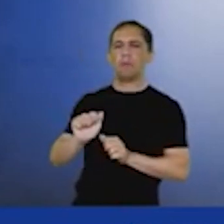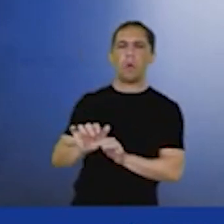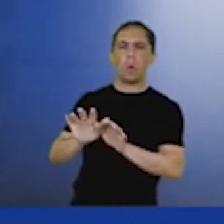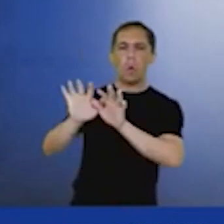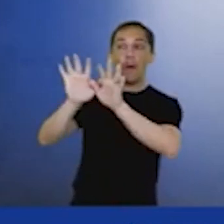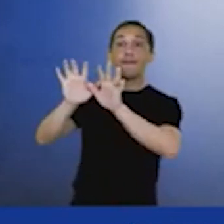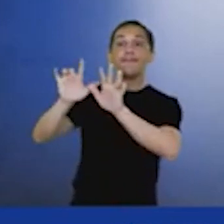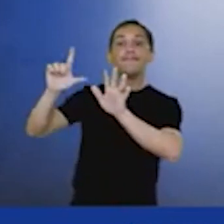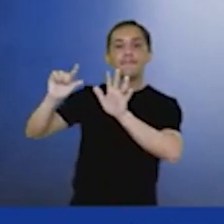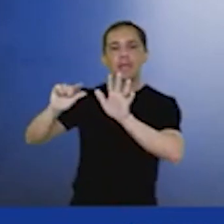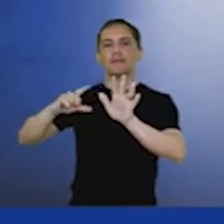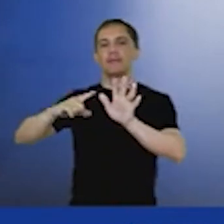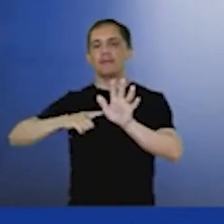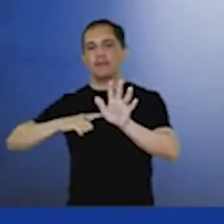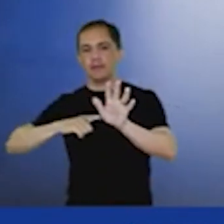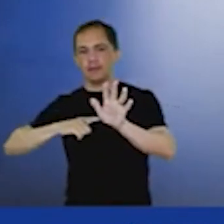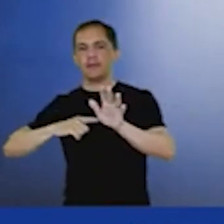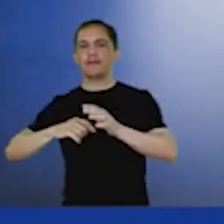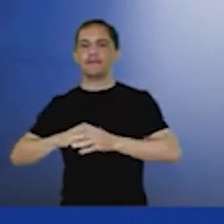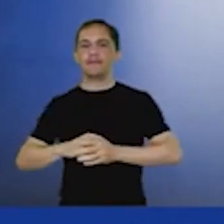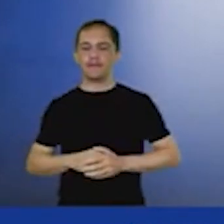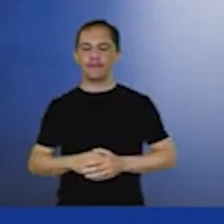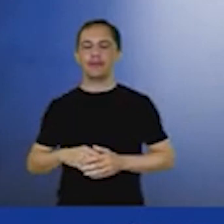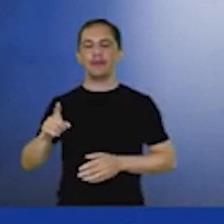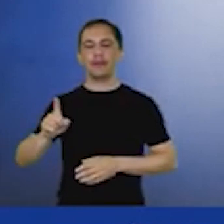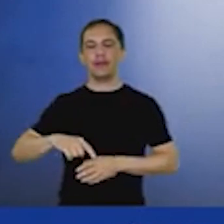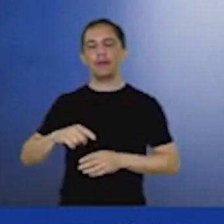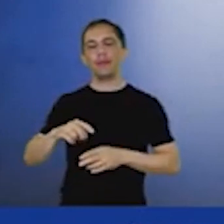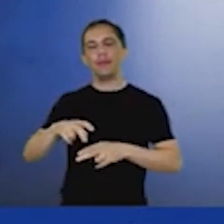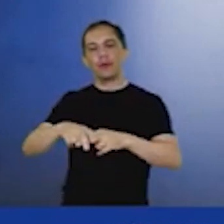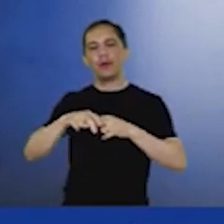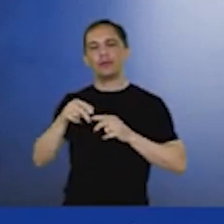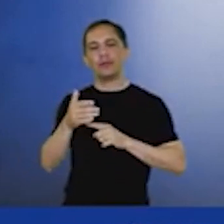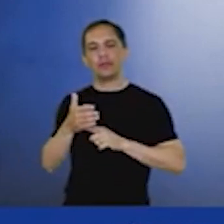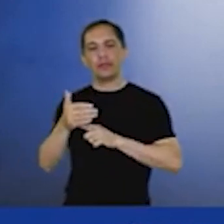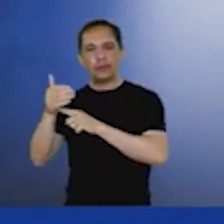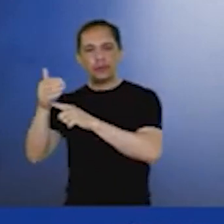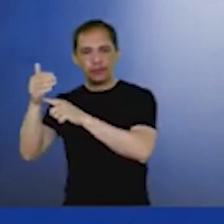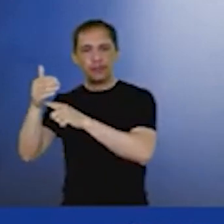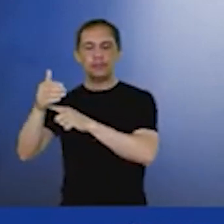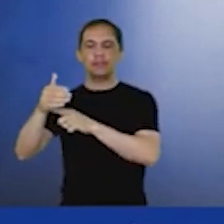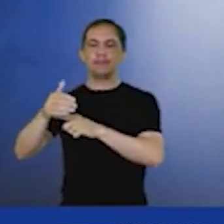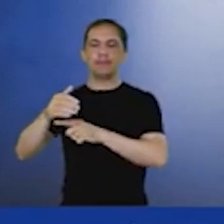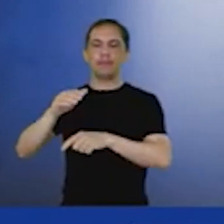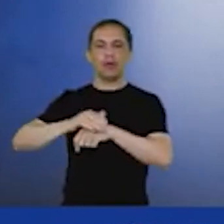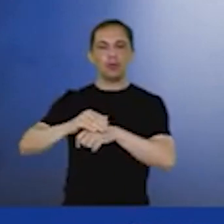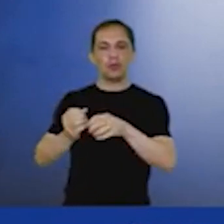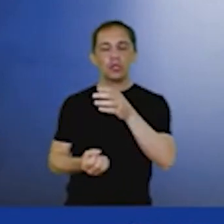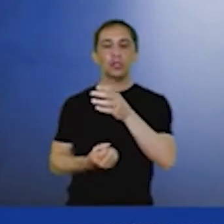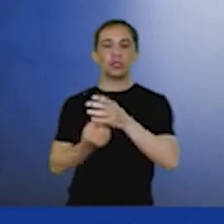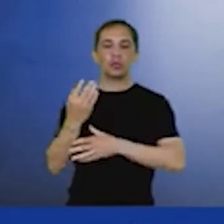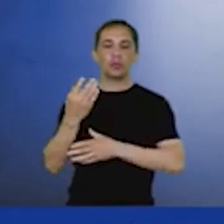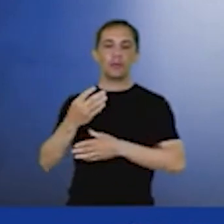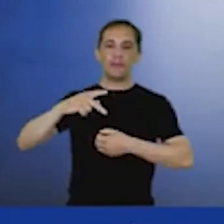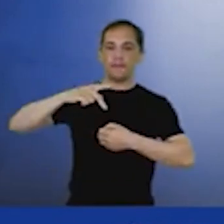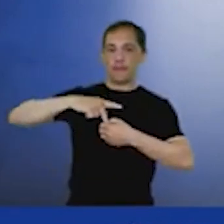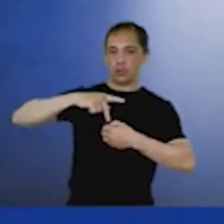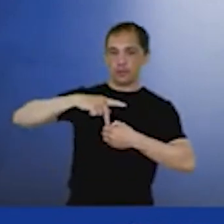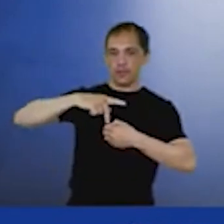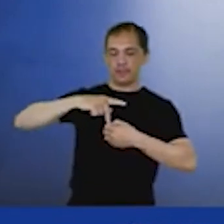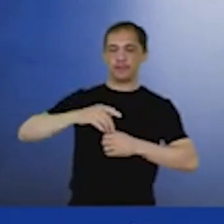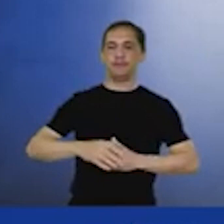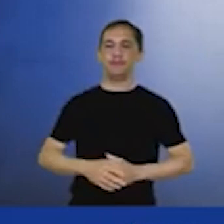entrar em operação no campo de Mero, uma tecnologia desenvolvida e patenteada pela Petrobras. O quinto exemplo é